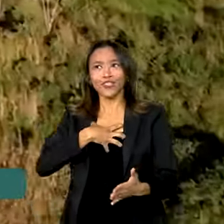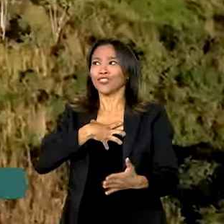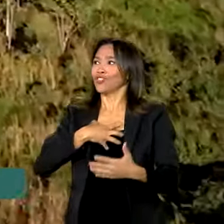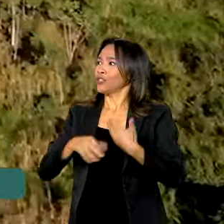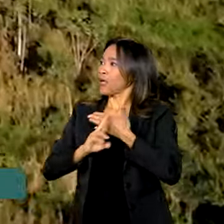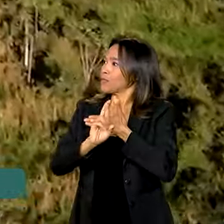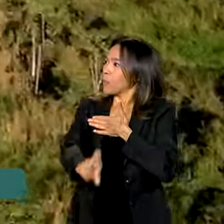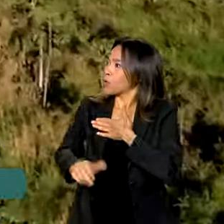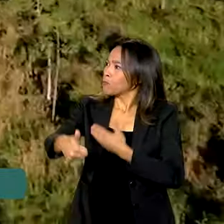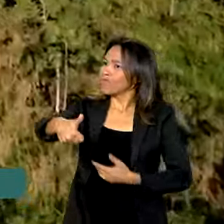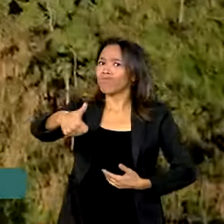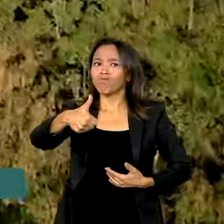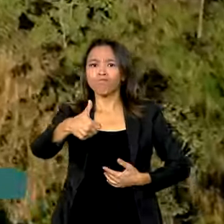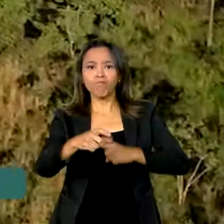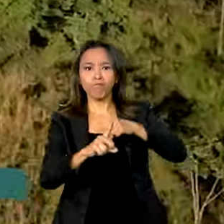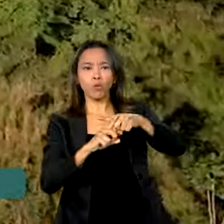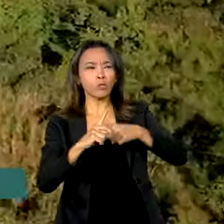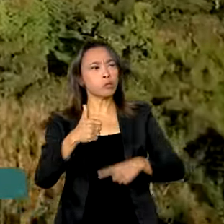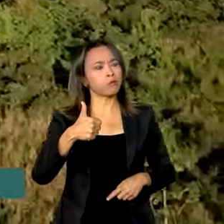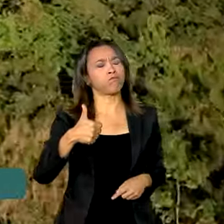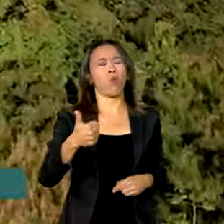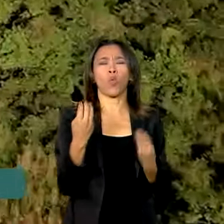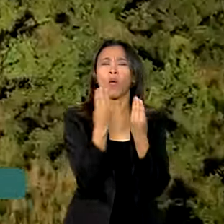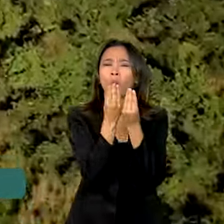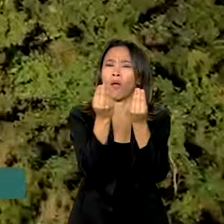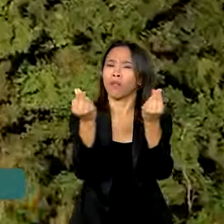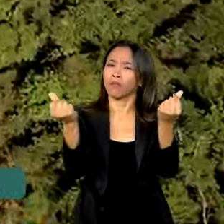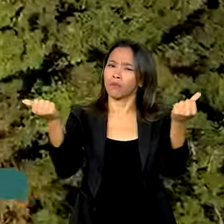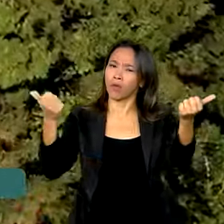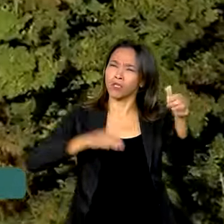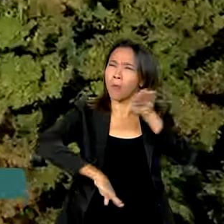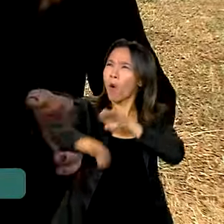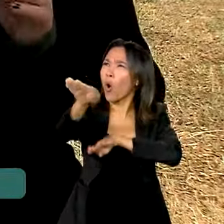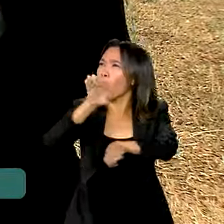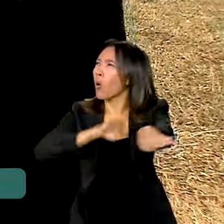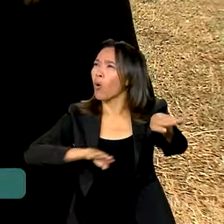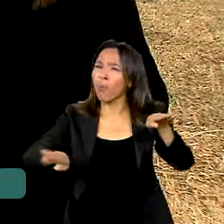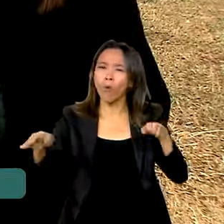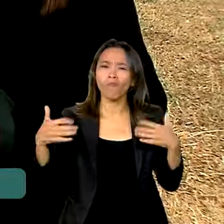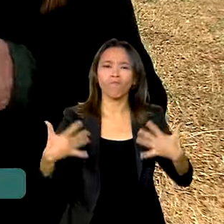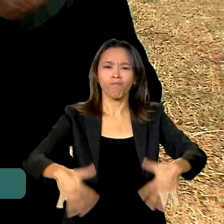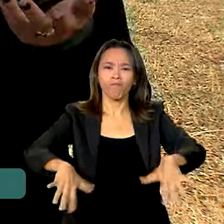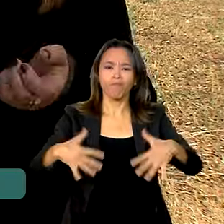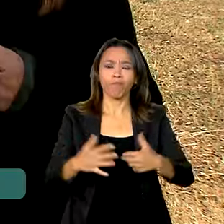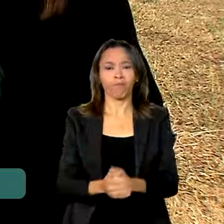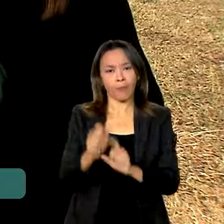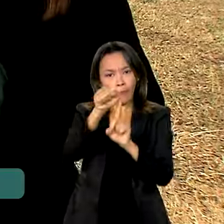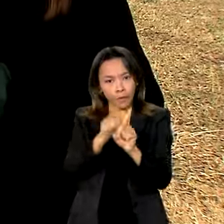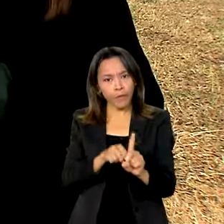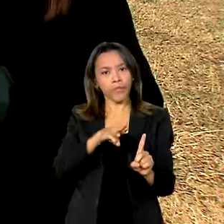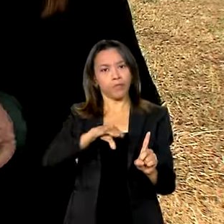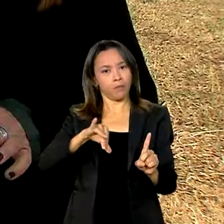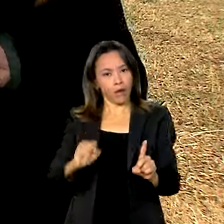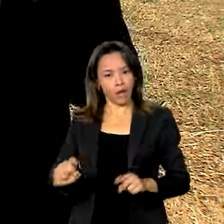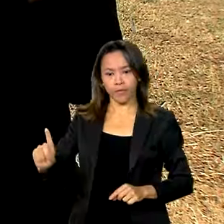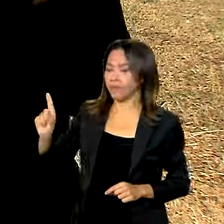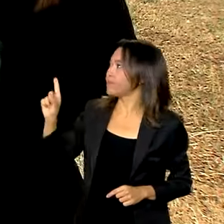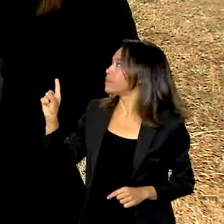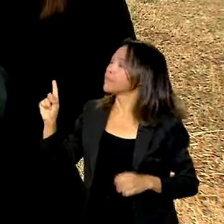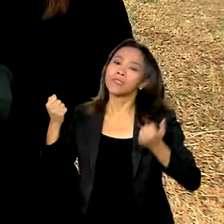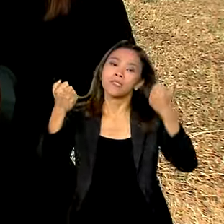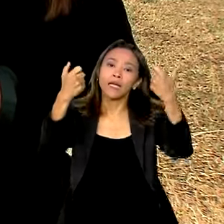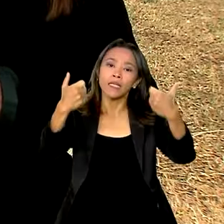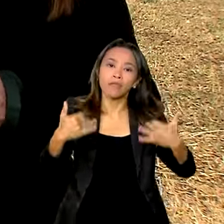significativos na qualidade dessas estradas. Em maio, o índice de condição da